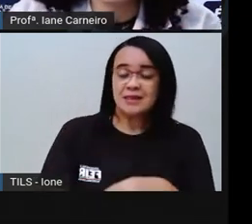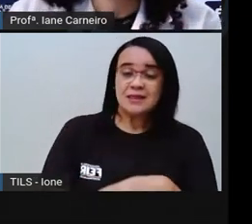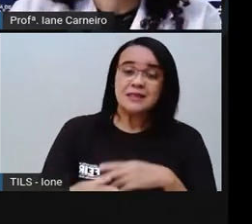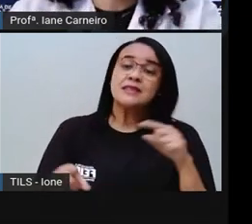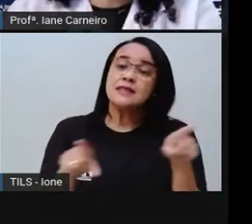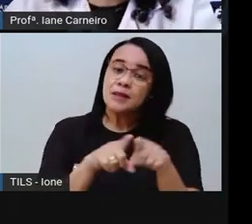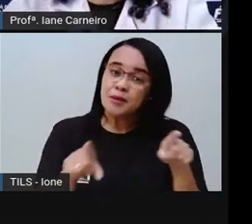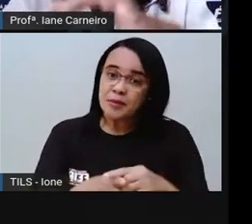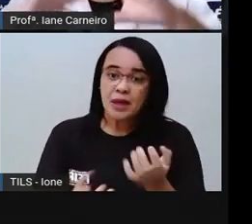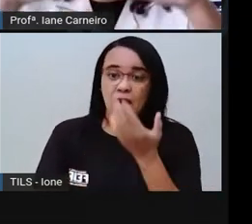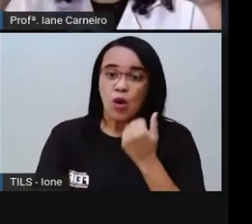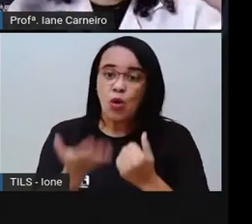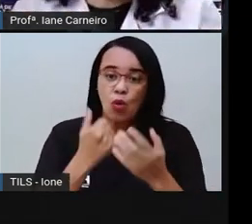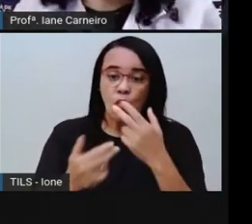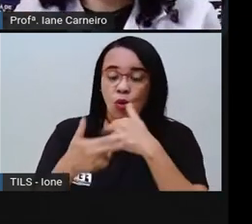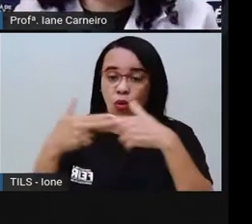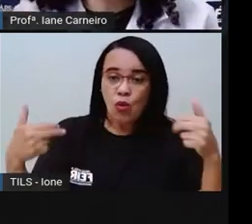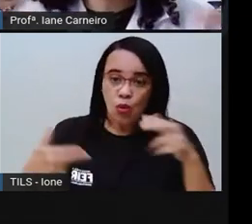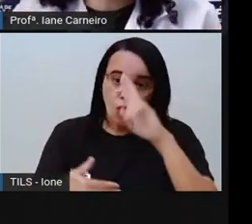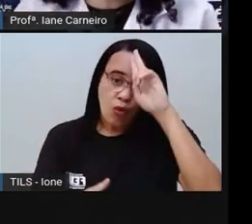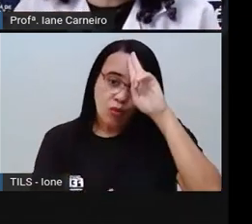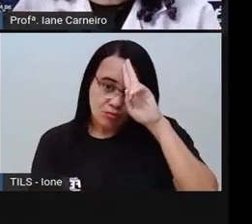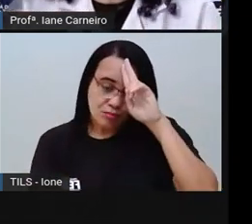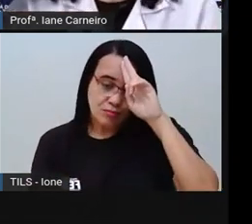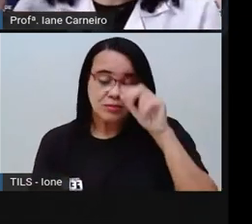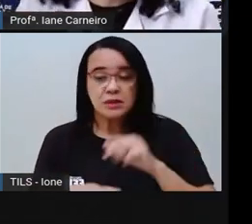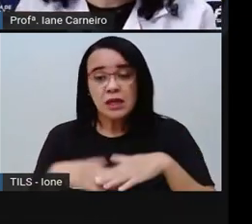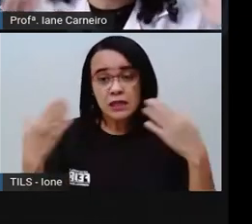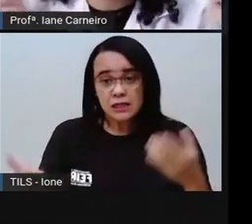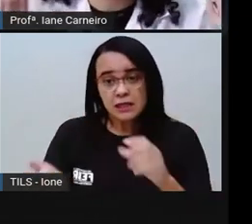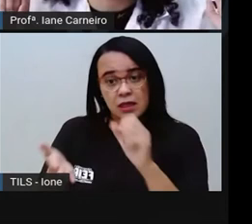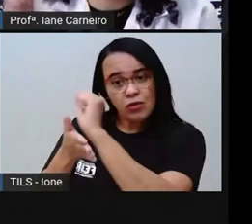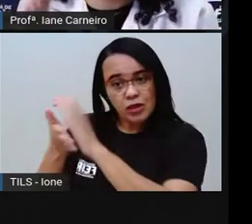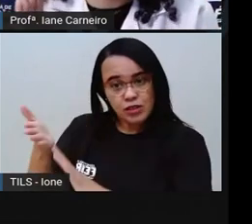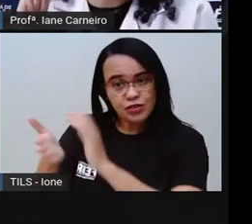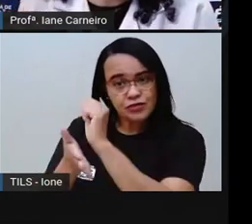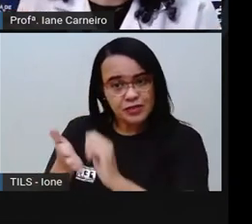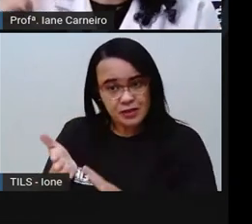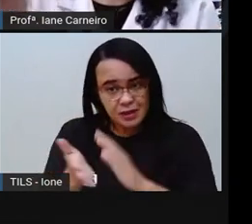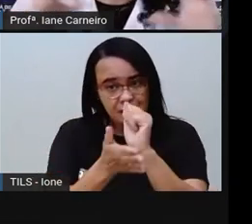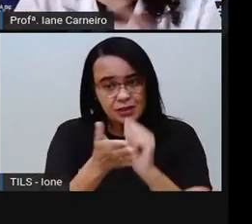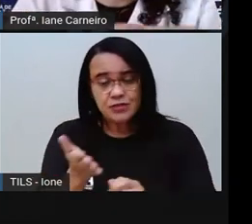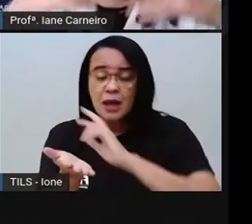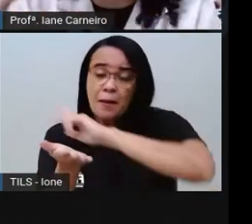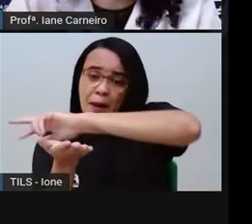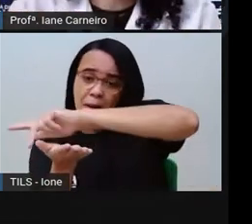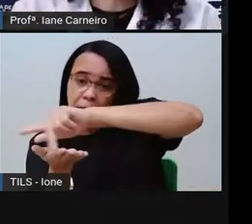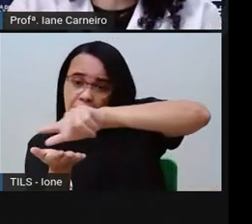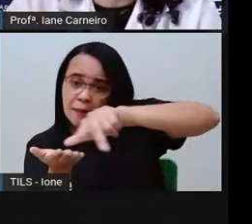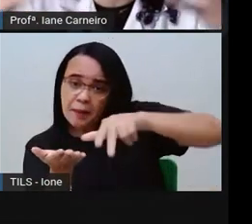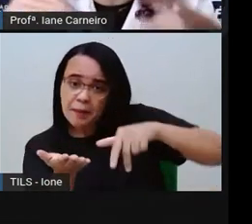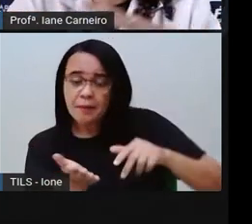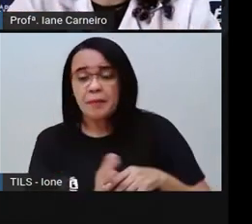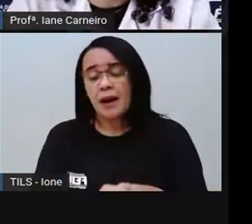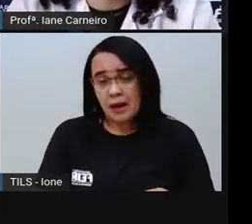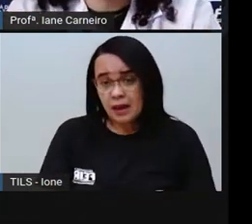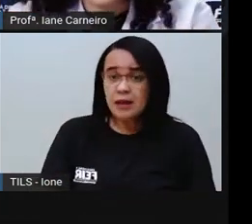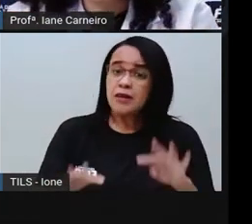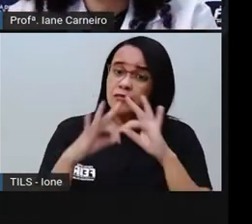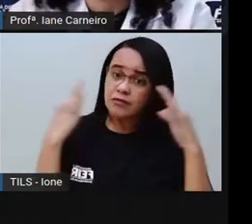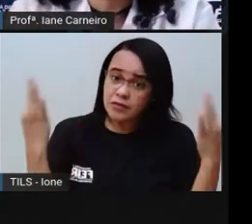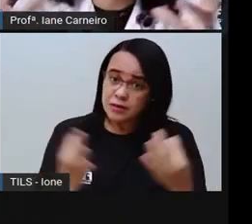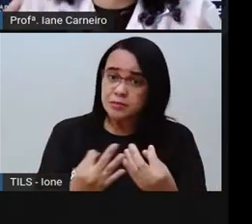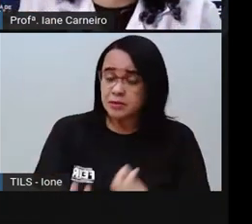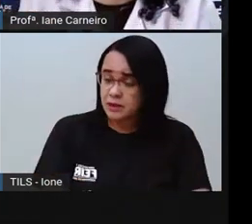ver TV. Então, são atividades que a gente faz no nosso dia a dia, né? Ou a gente faz em grupo, ou a gente faz individual.